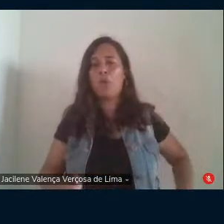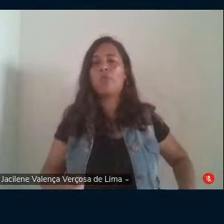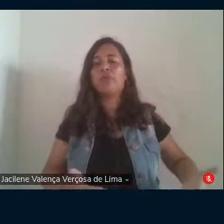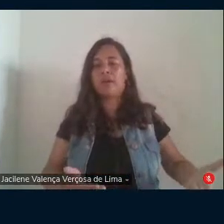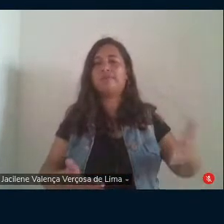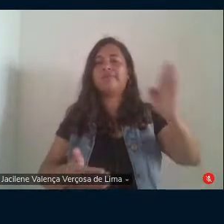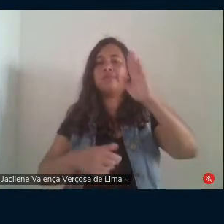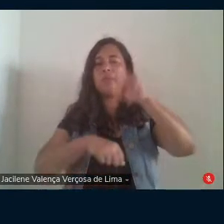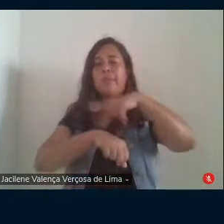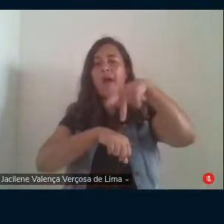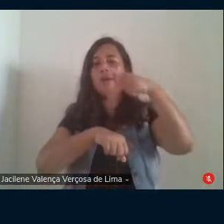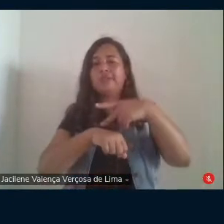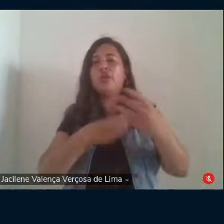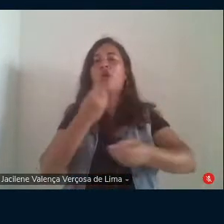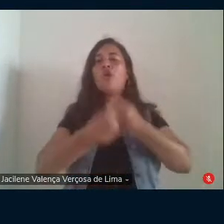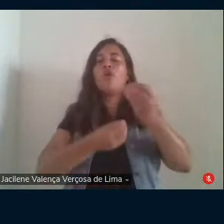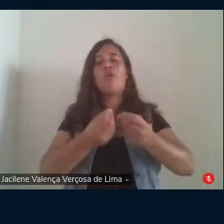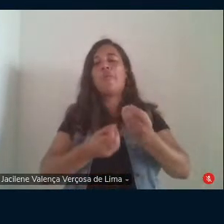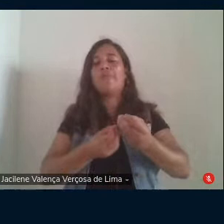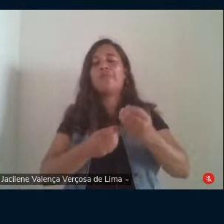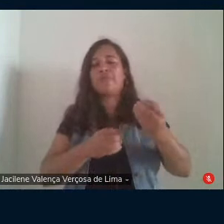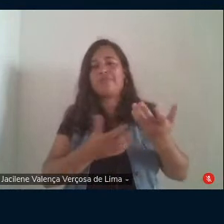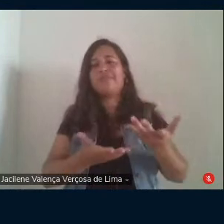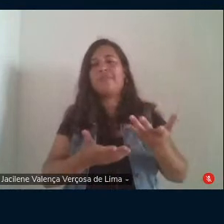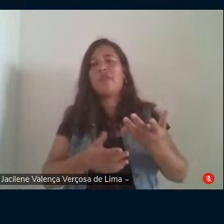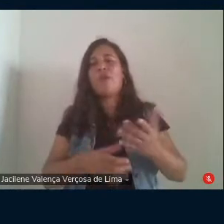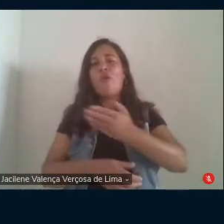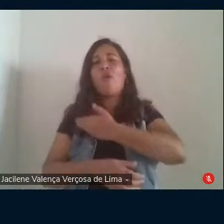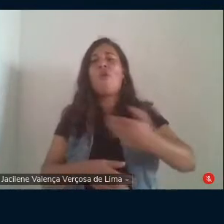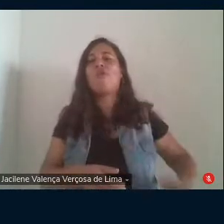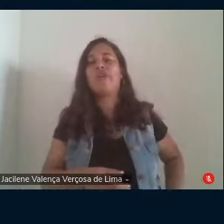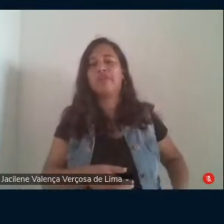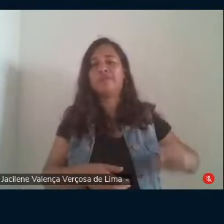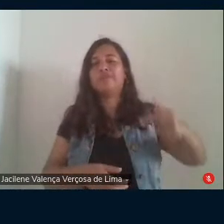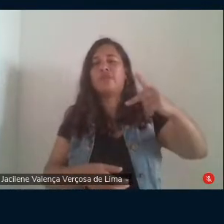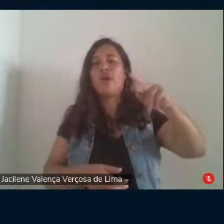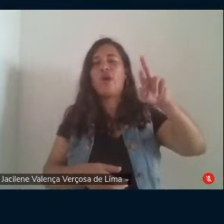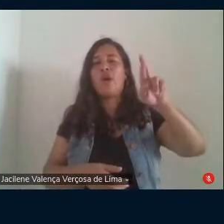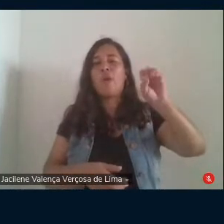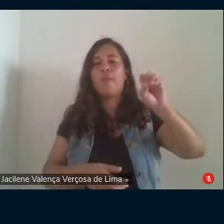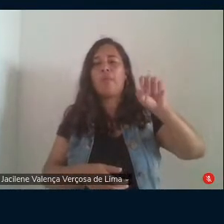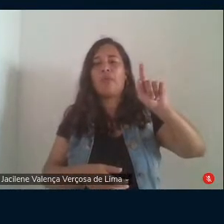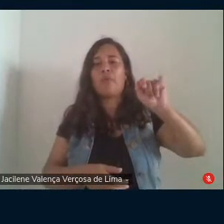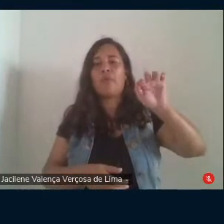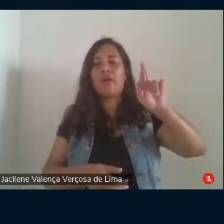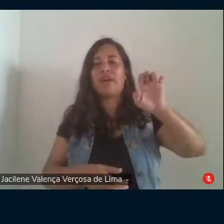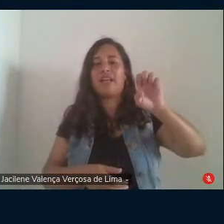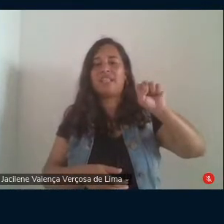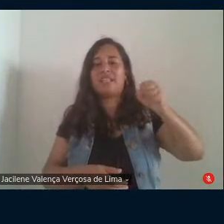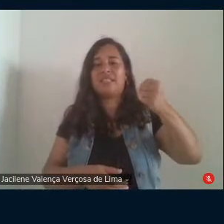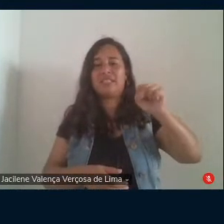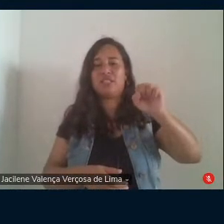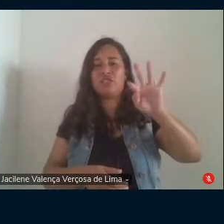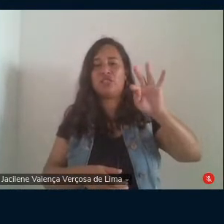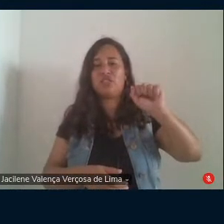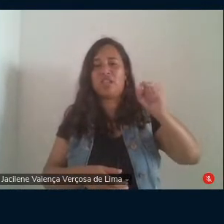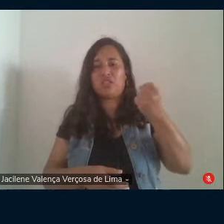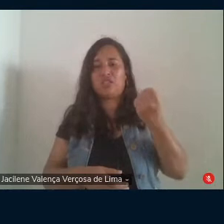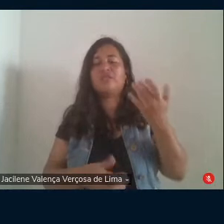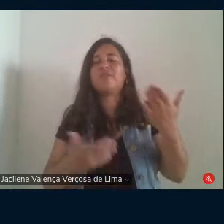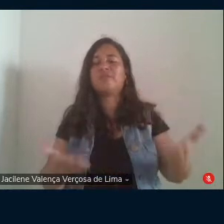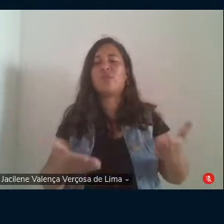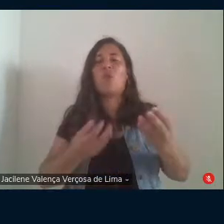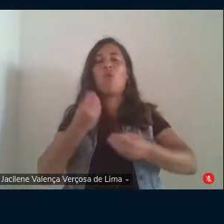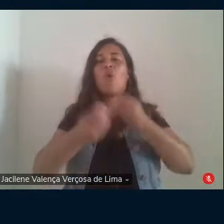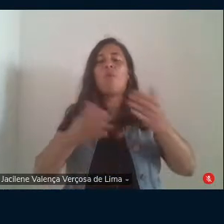existência de um governo progressista sim a opção por visibilizar os mais pobres nos espaços nas